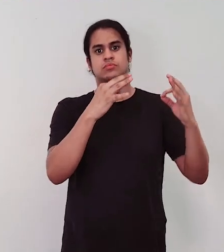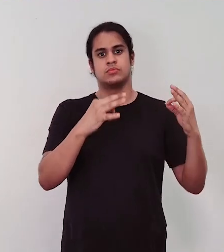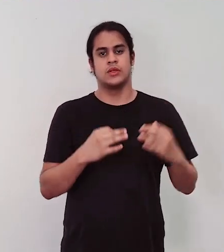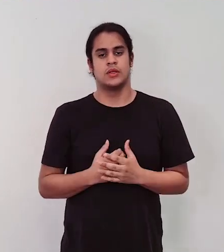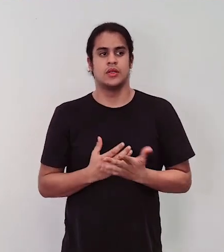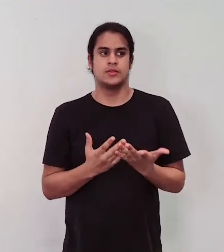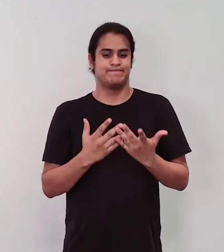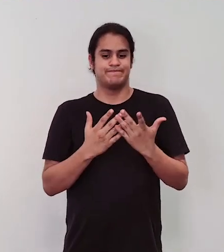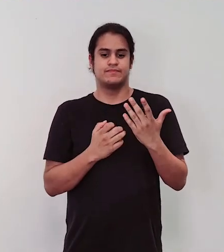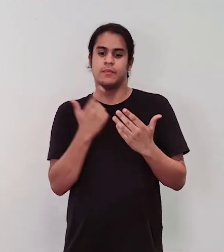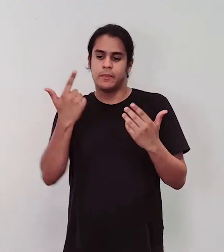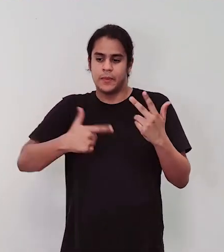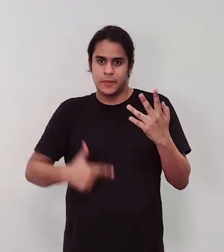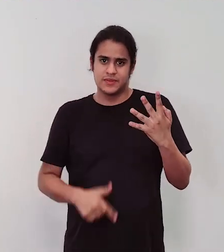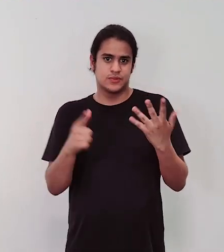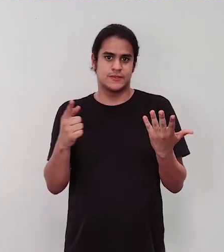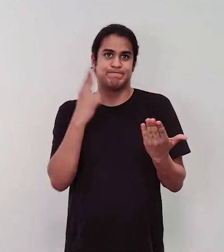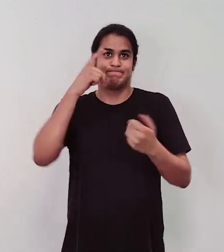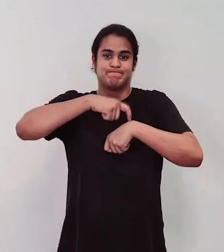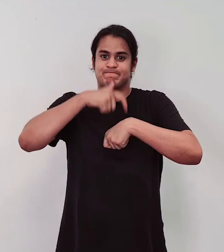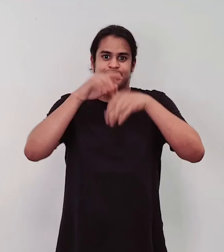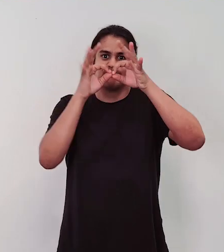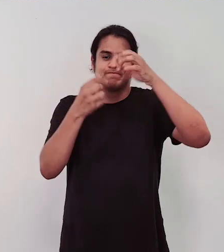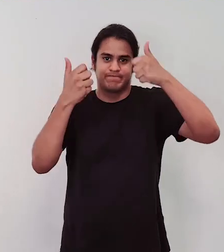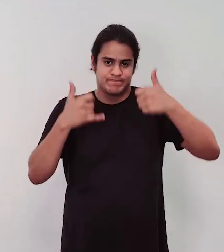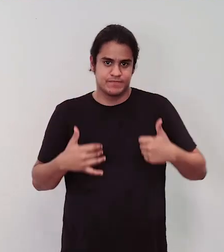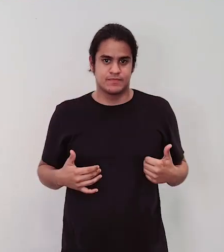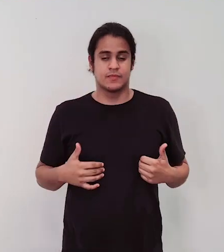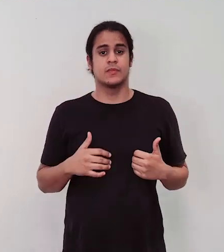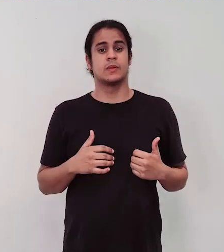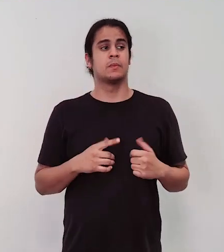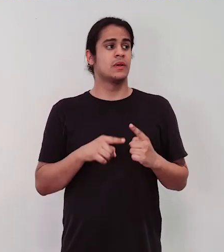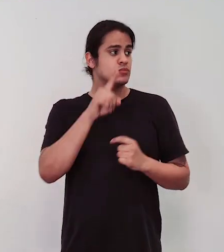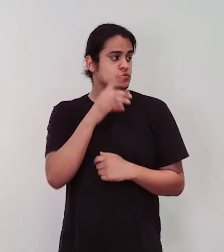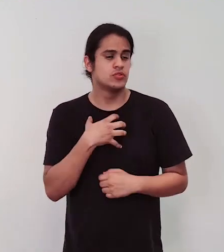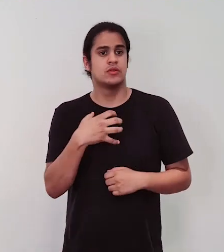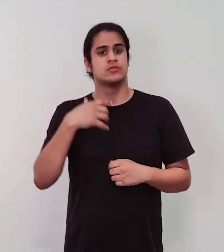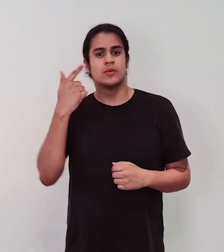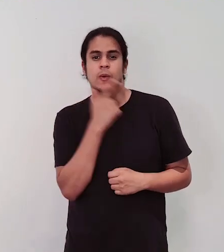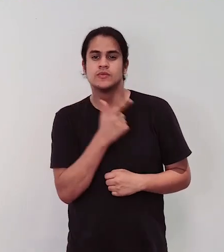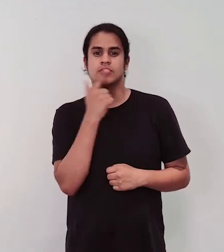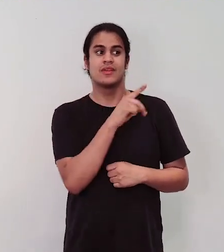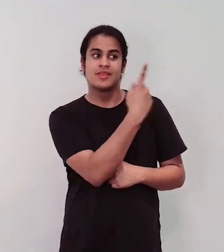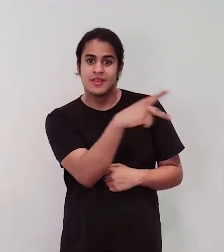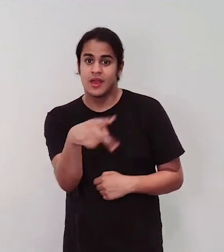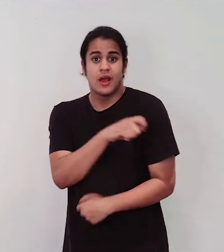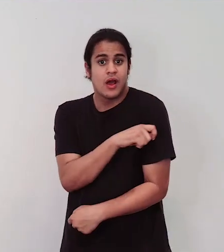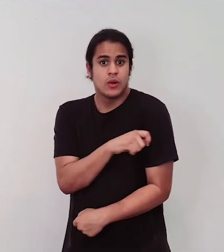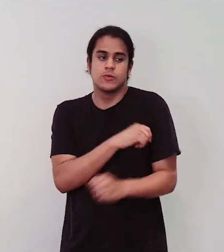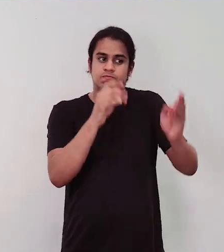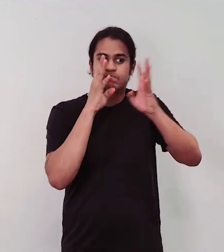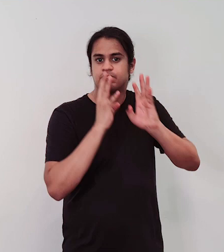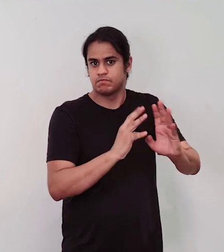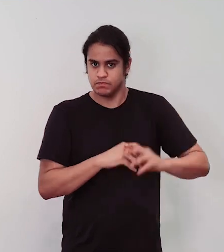nelas aqui, mas foi uma forma de ouvir e ouvir os estudantes na escola. A